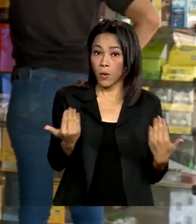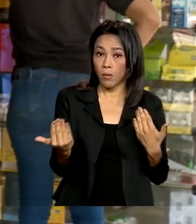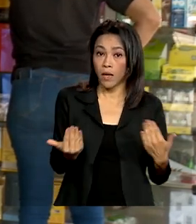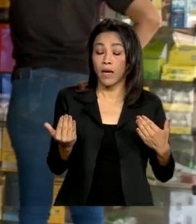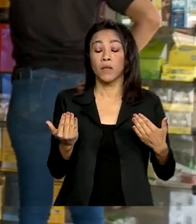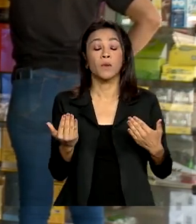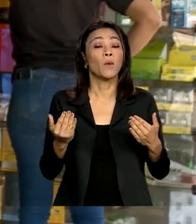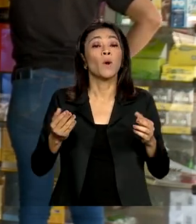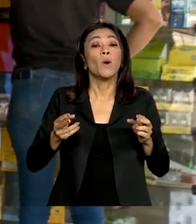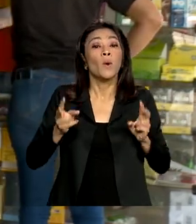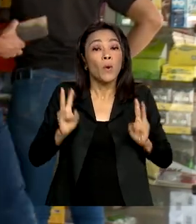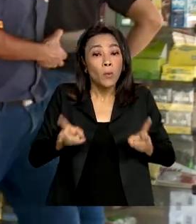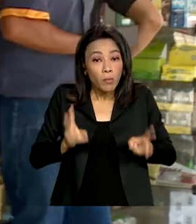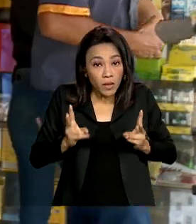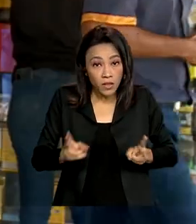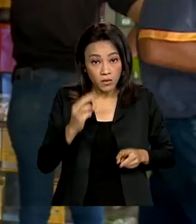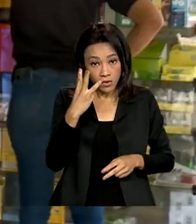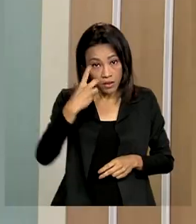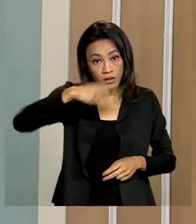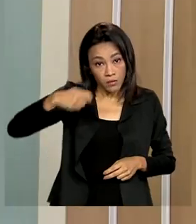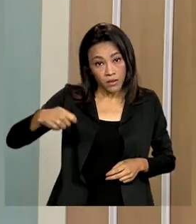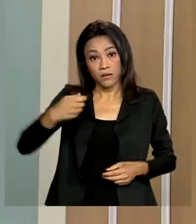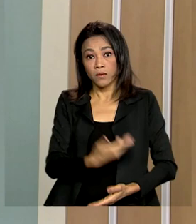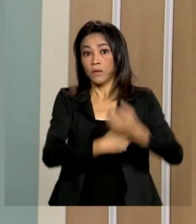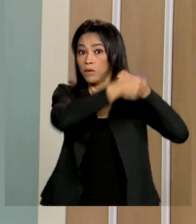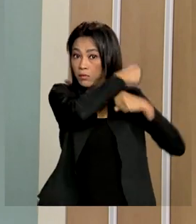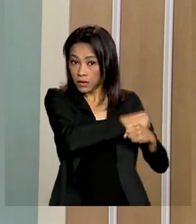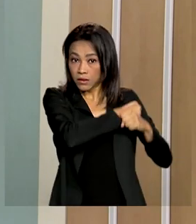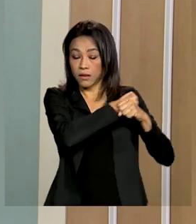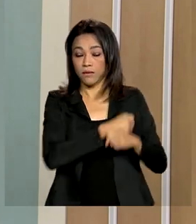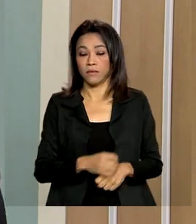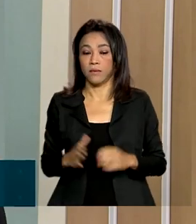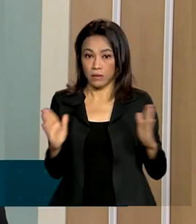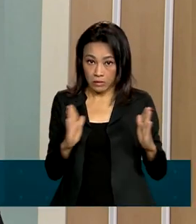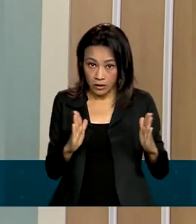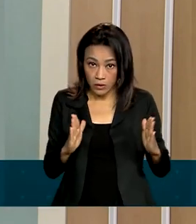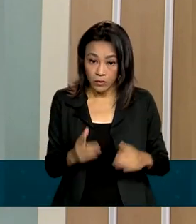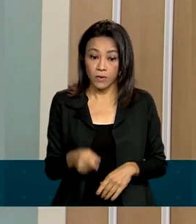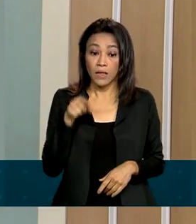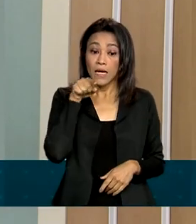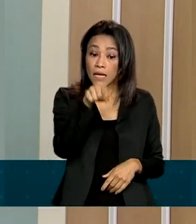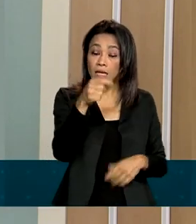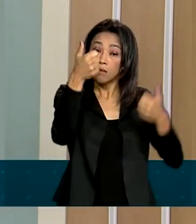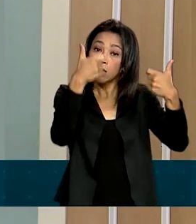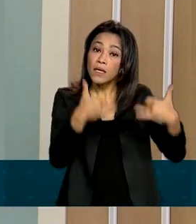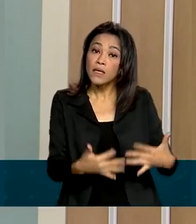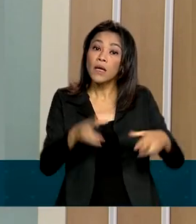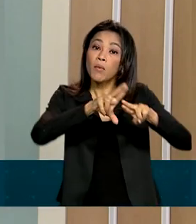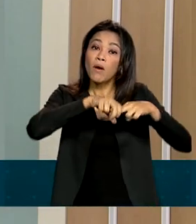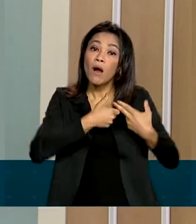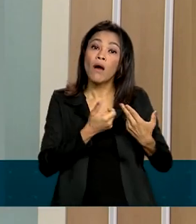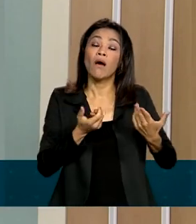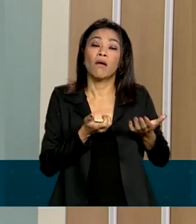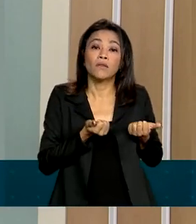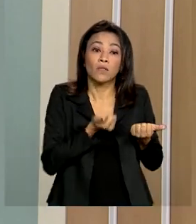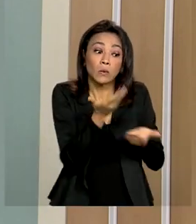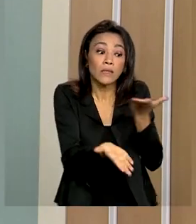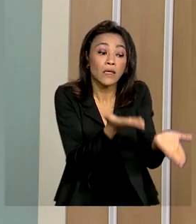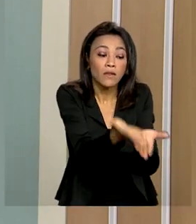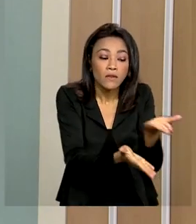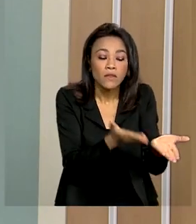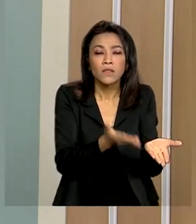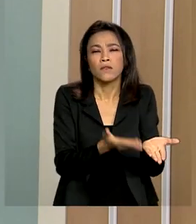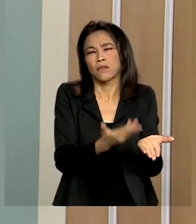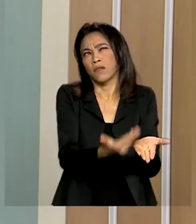mesmo trimestre do ano passado. E isso se deve principalmente ao setor de serviços, que tem sido o carro-chefe da economia desde